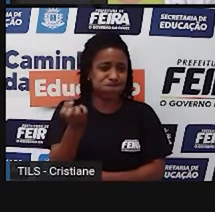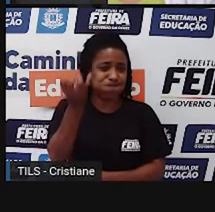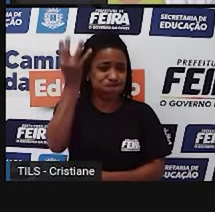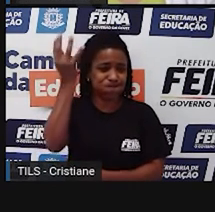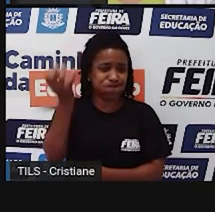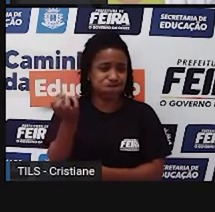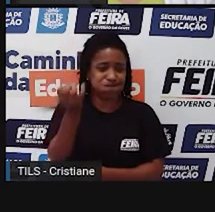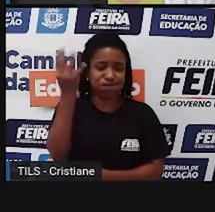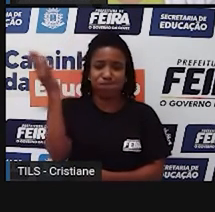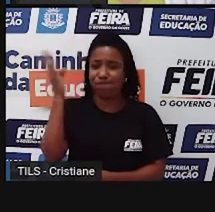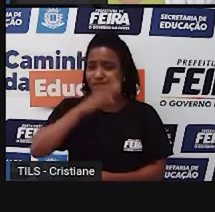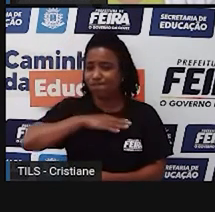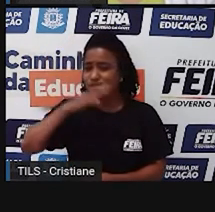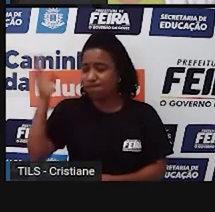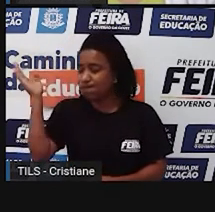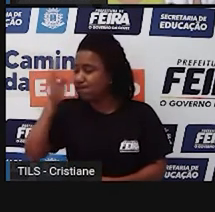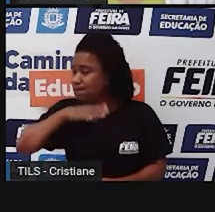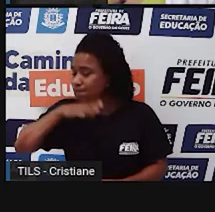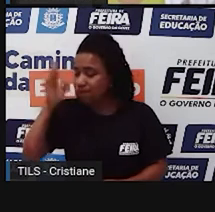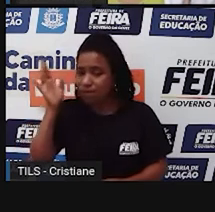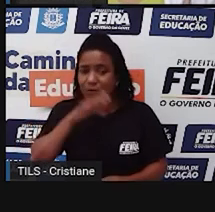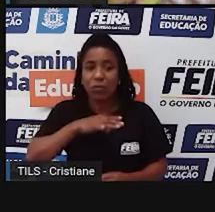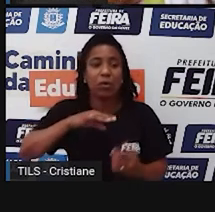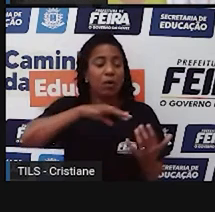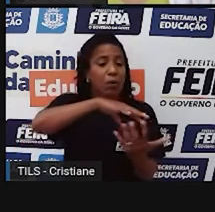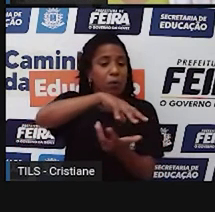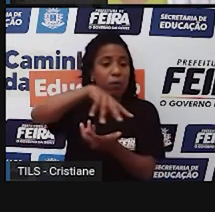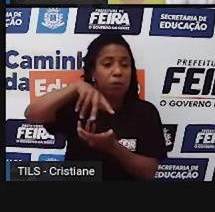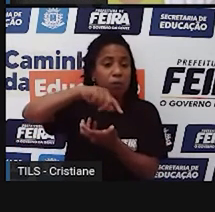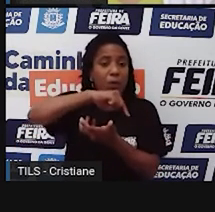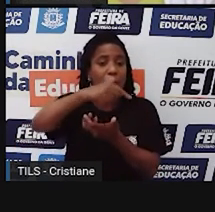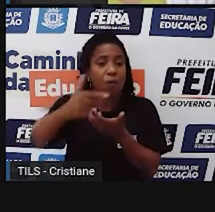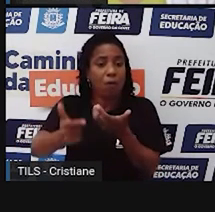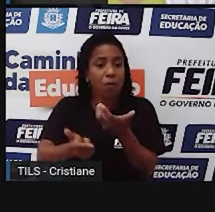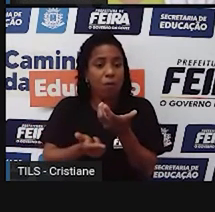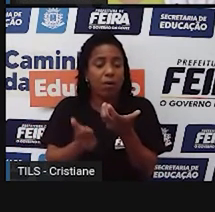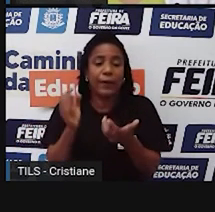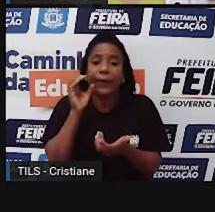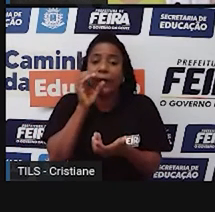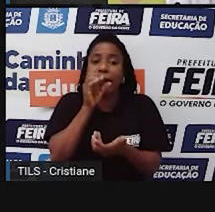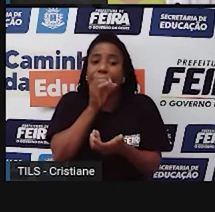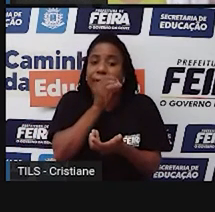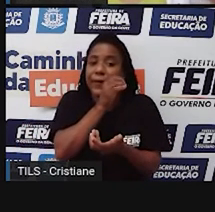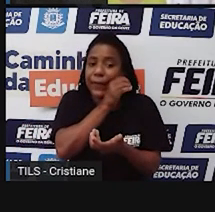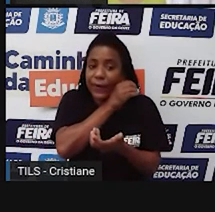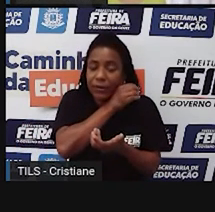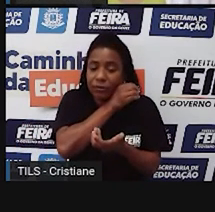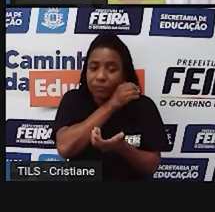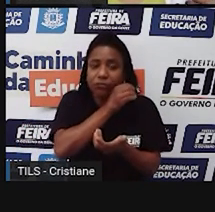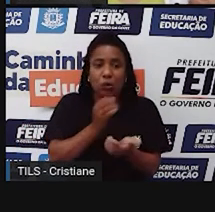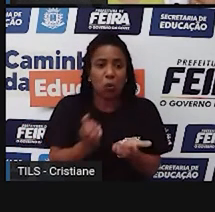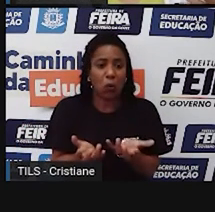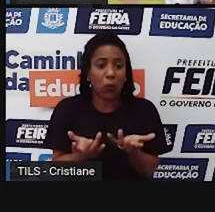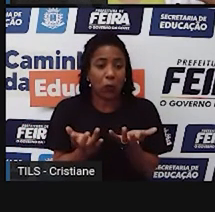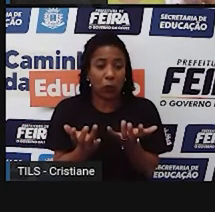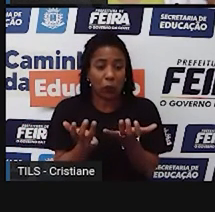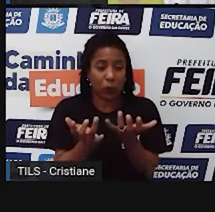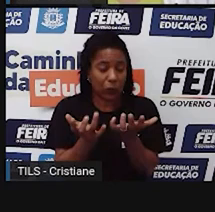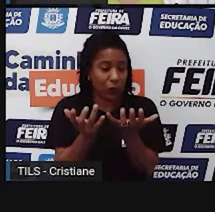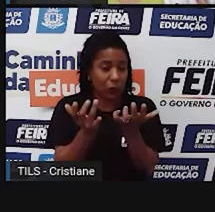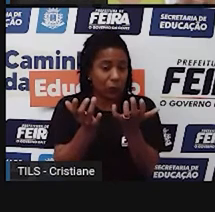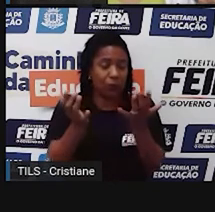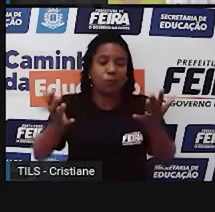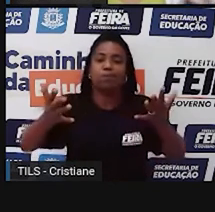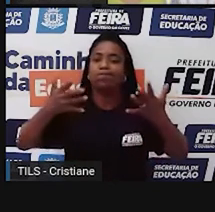calor na natureza. Então, para que a gente tenha esse trabalho voltado para a indústria, a gente precisa que essas